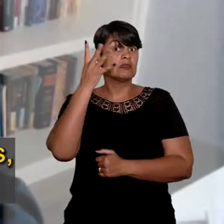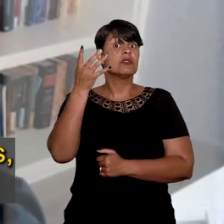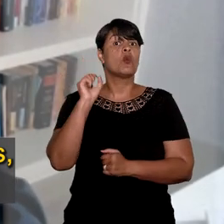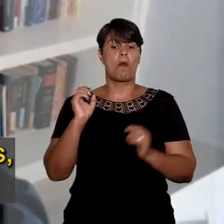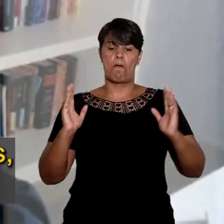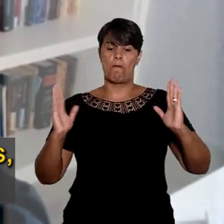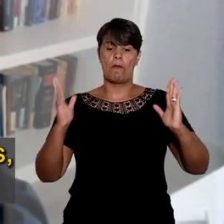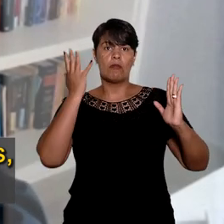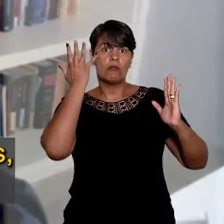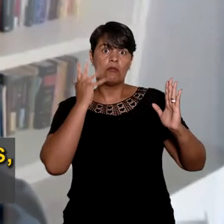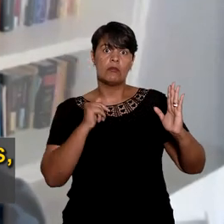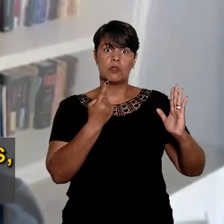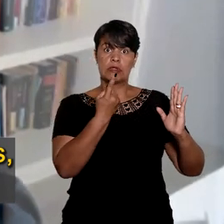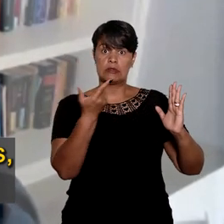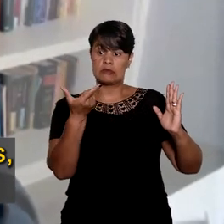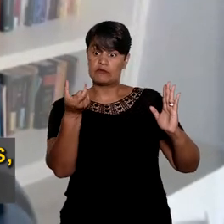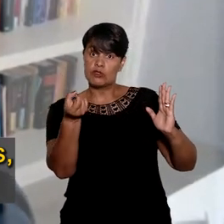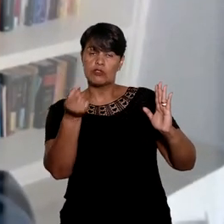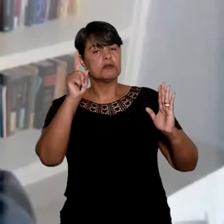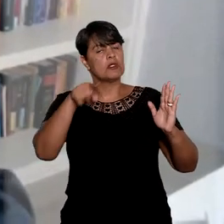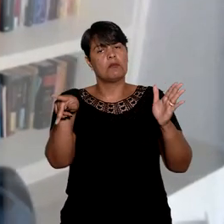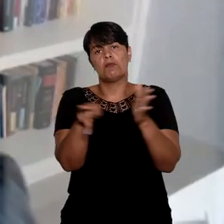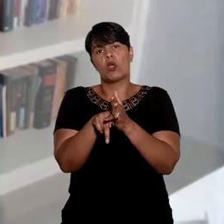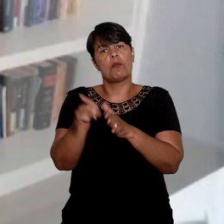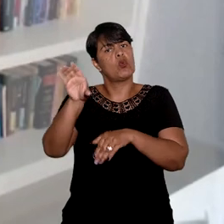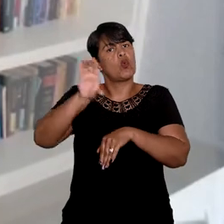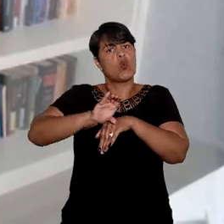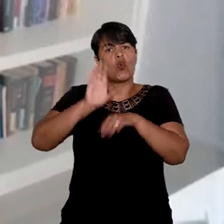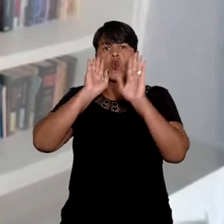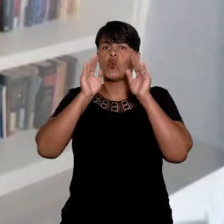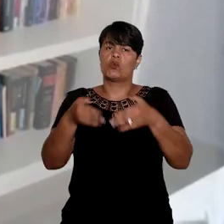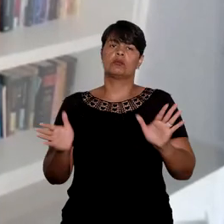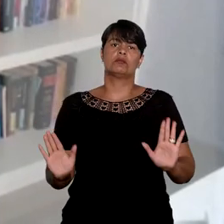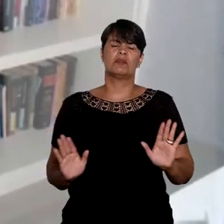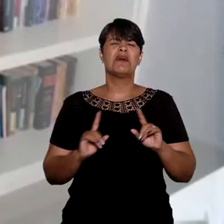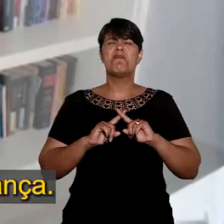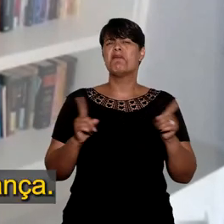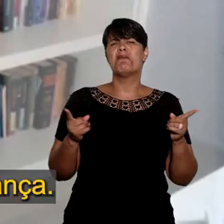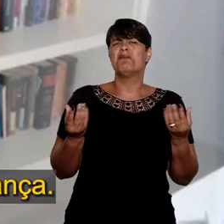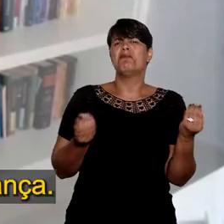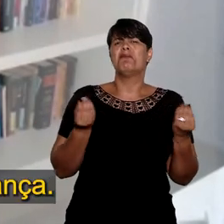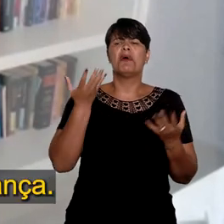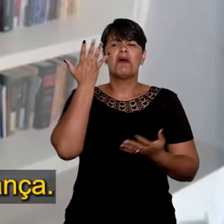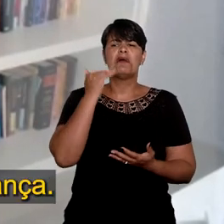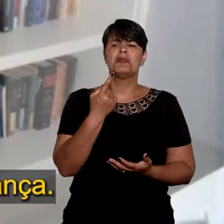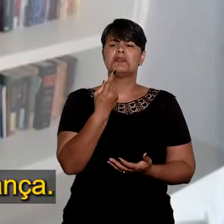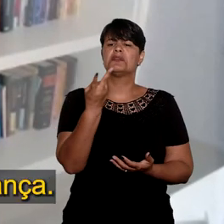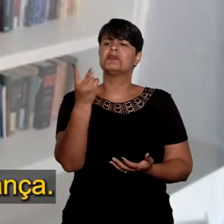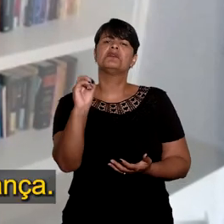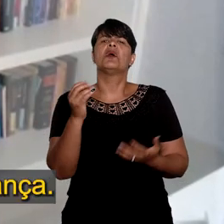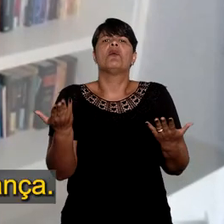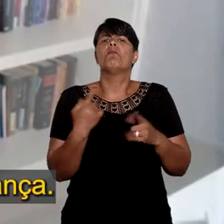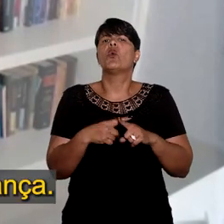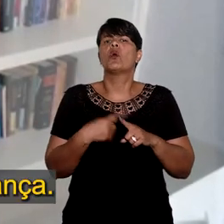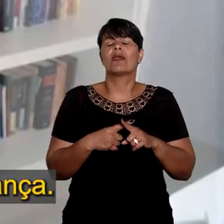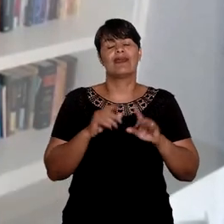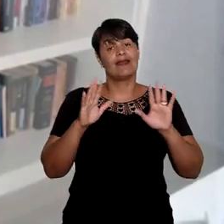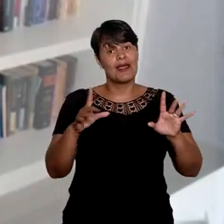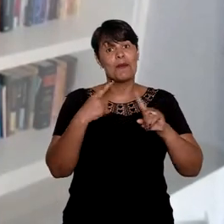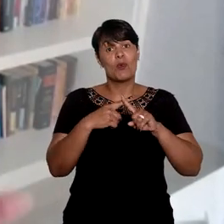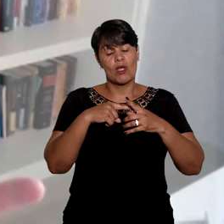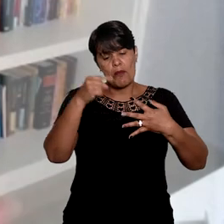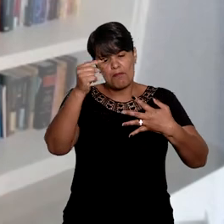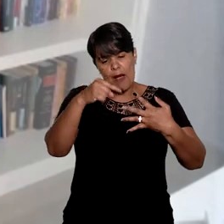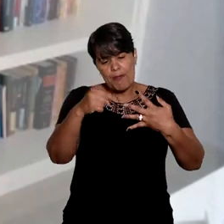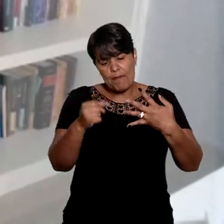prazo de 120 dias é um prazo constitucional. 120 dias por quê? Exatamente pelos diferenciais do mandado de segurança.